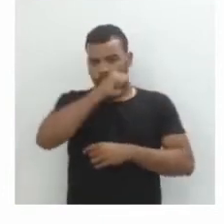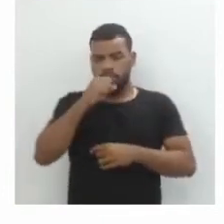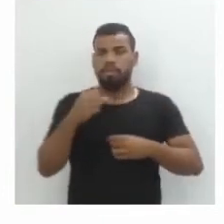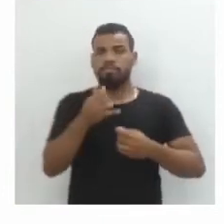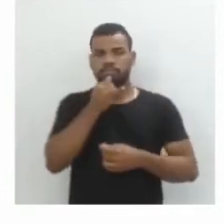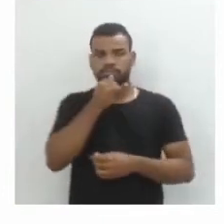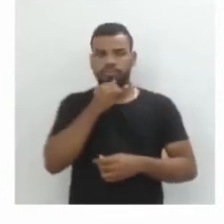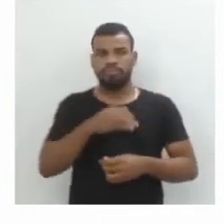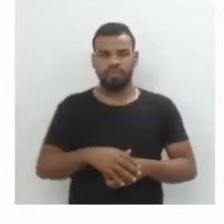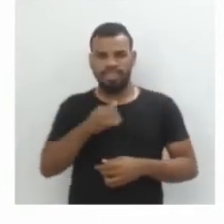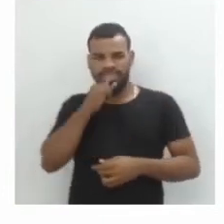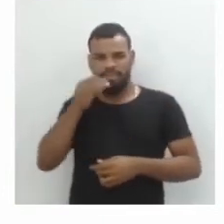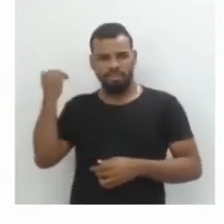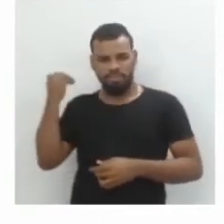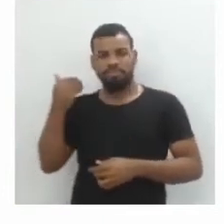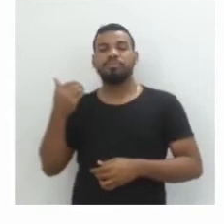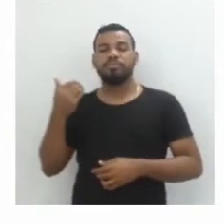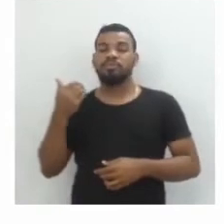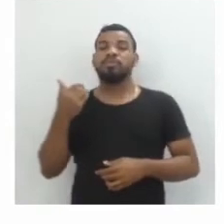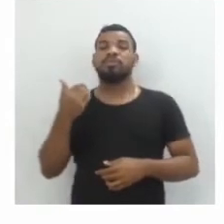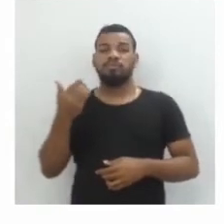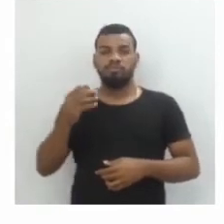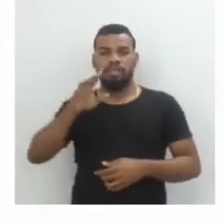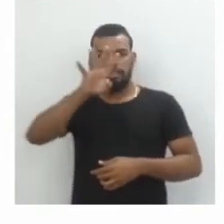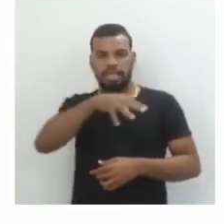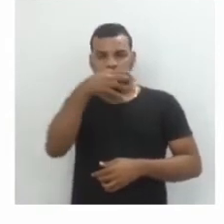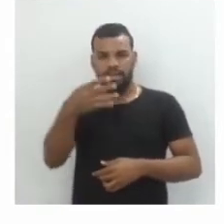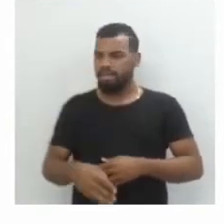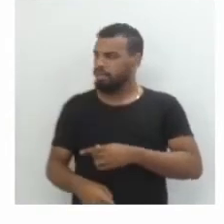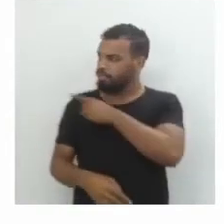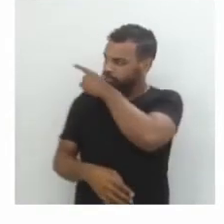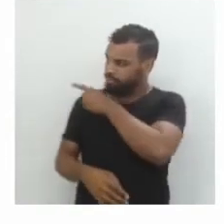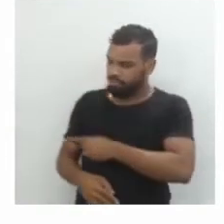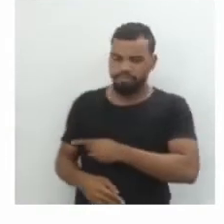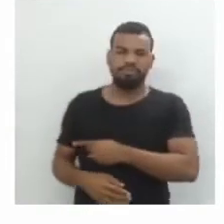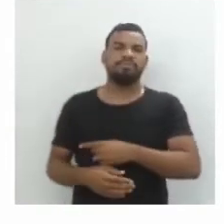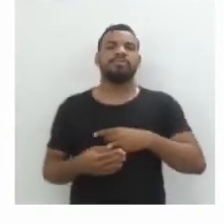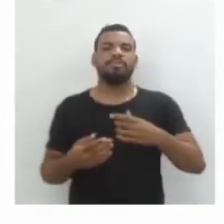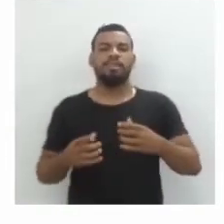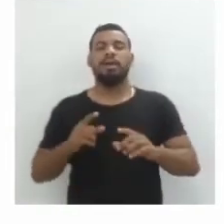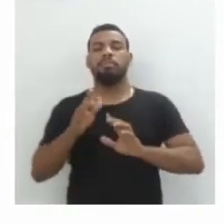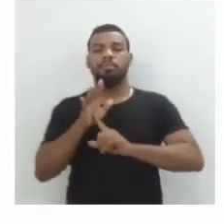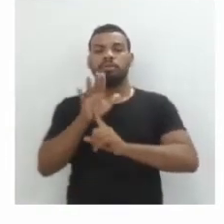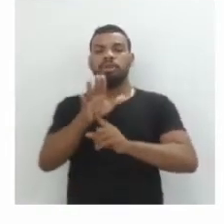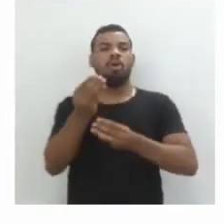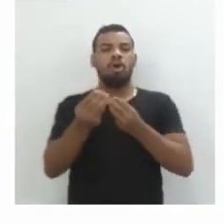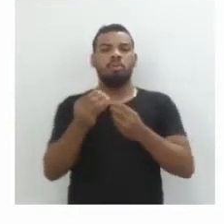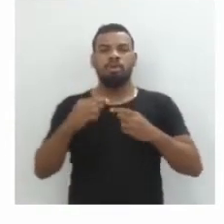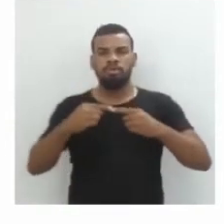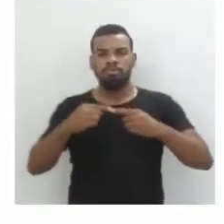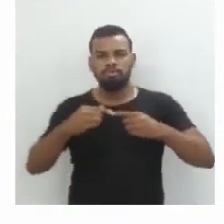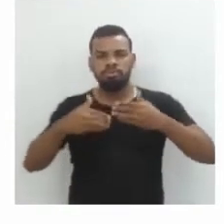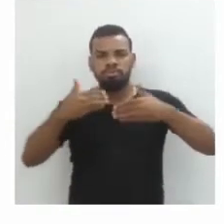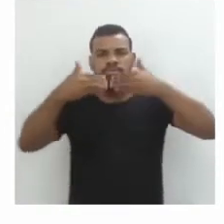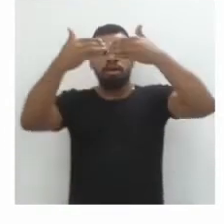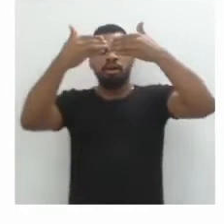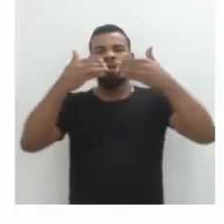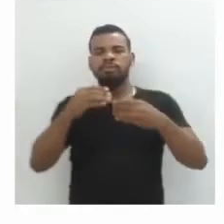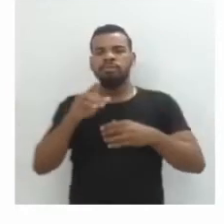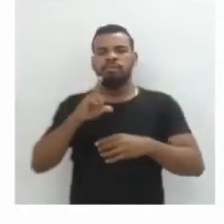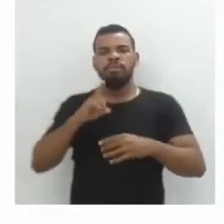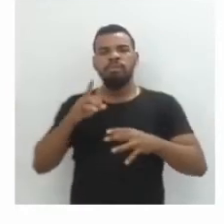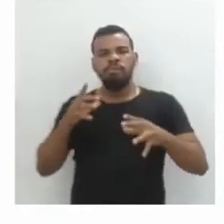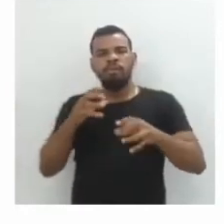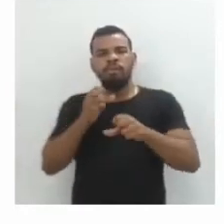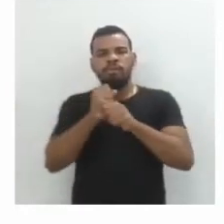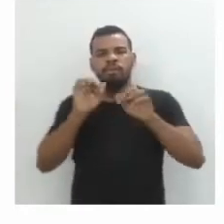Ainda com o exemplo anterior, a gente vai acompanhar essa tabela aqui, e aí ela vai mostrar a evolução do montante que é